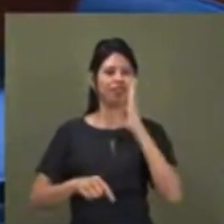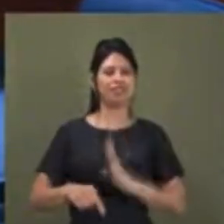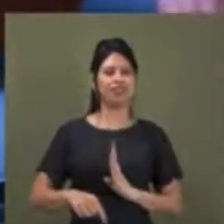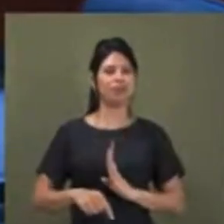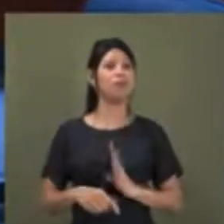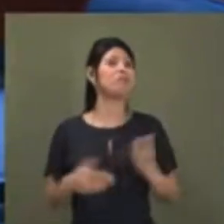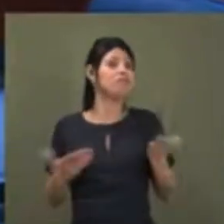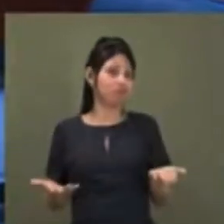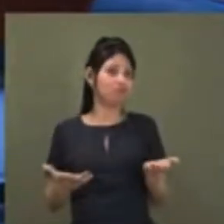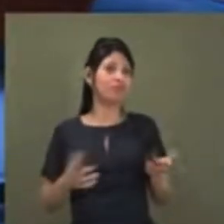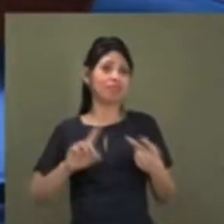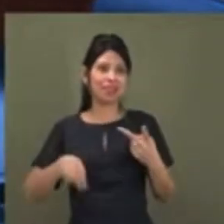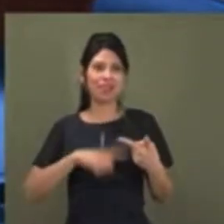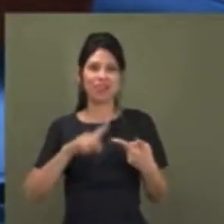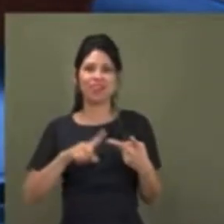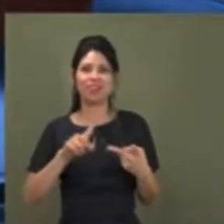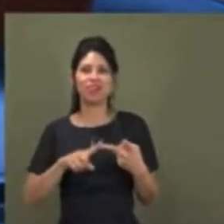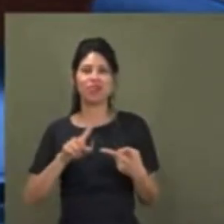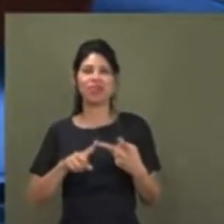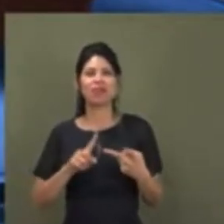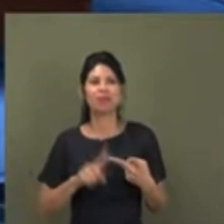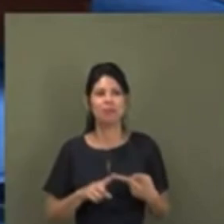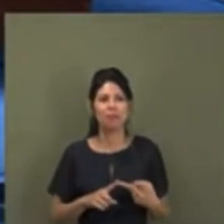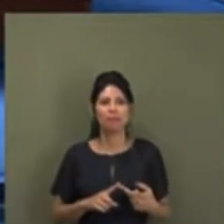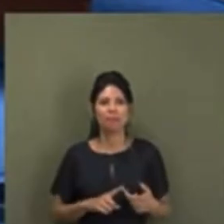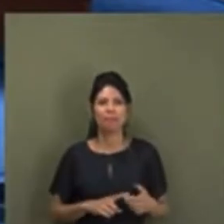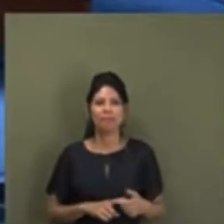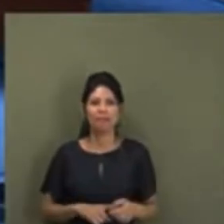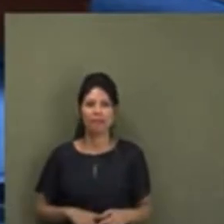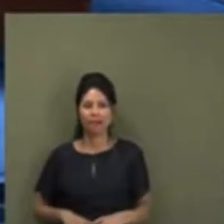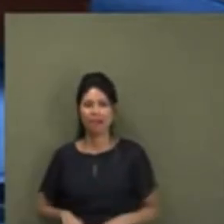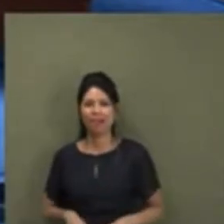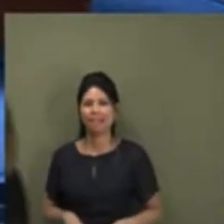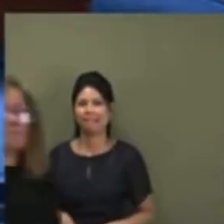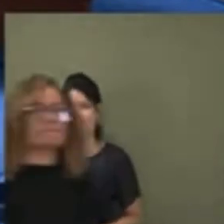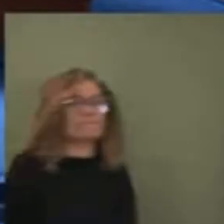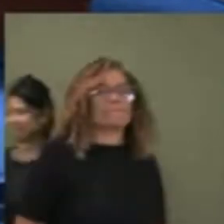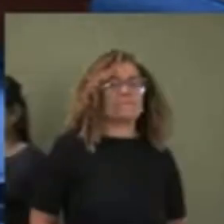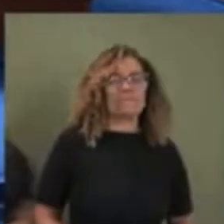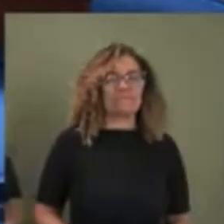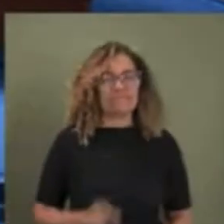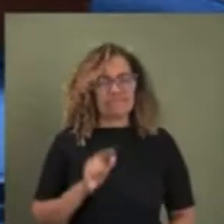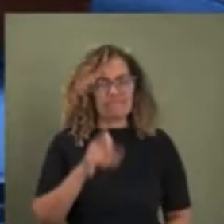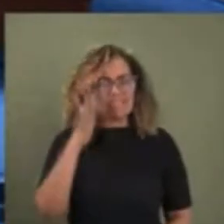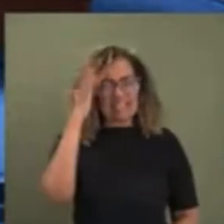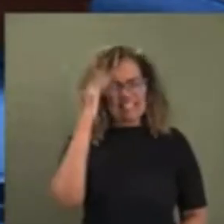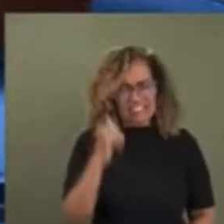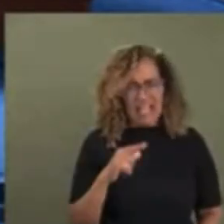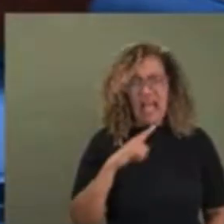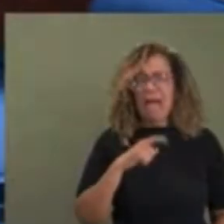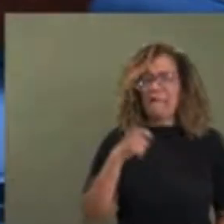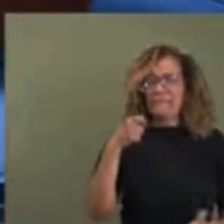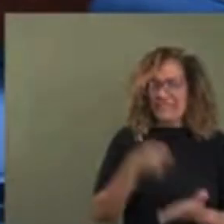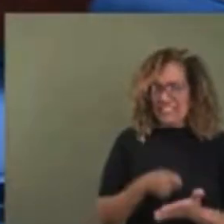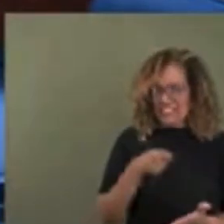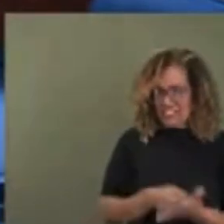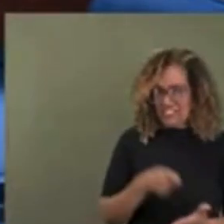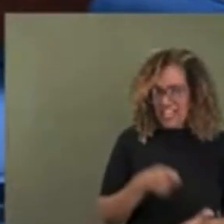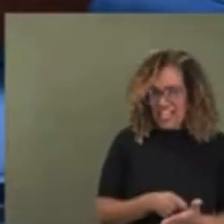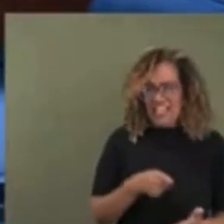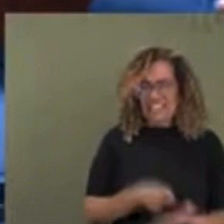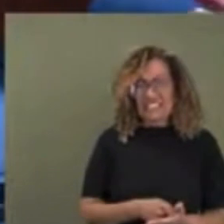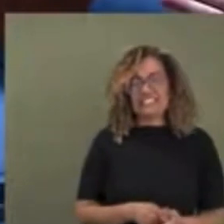E a segunda questão, senador Magno Malta? O senhor sabe que uma exigência para